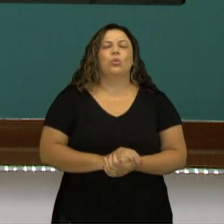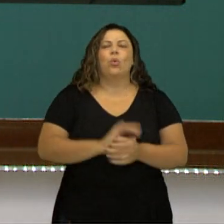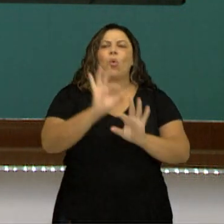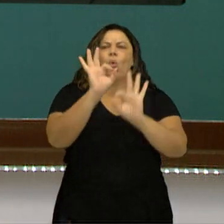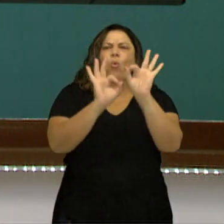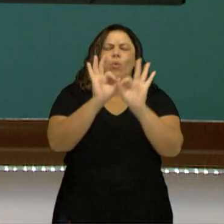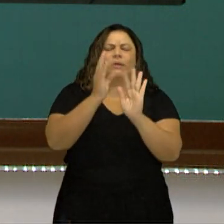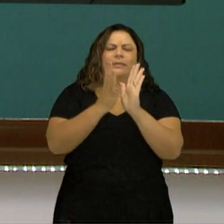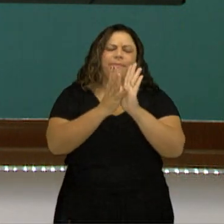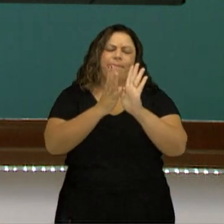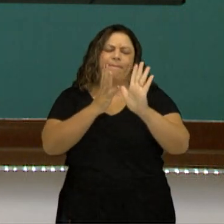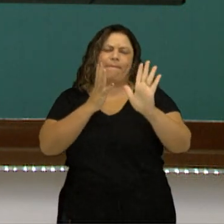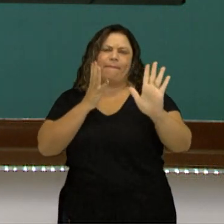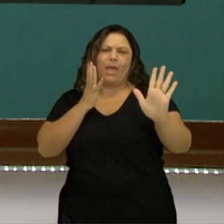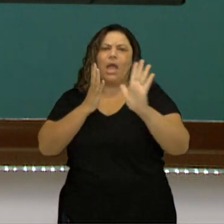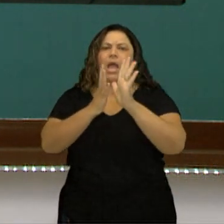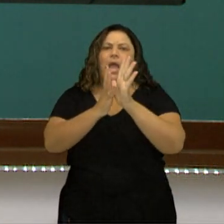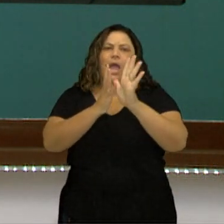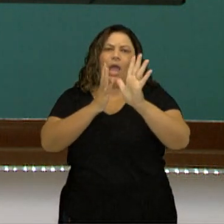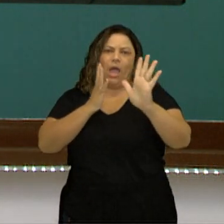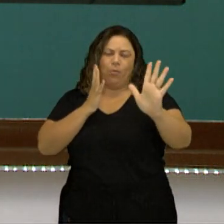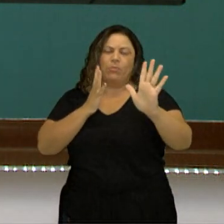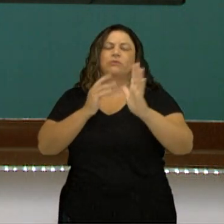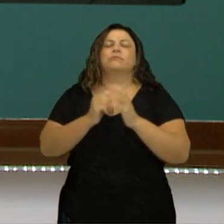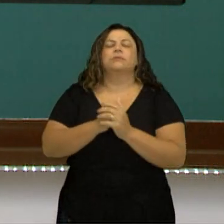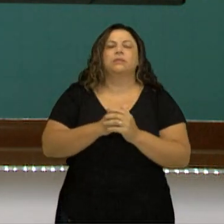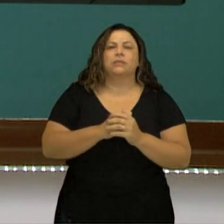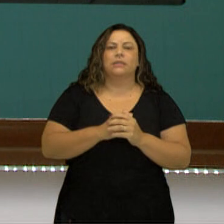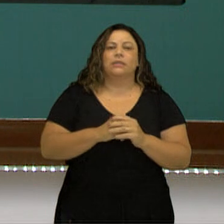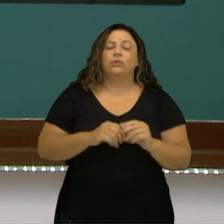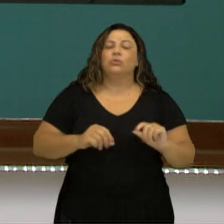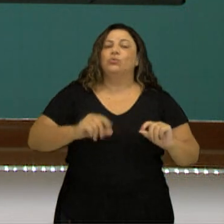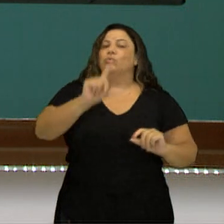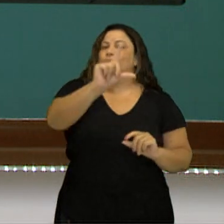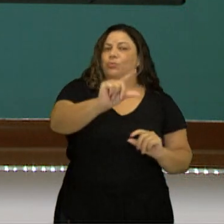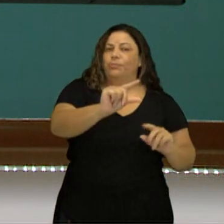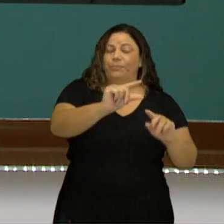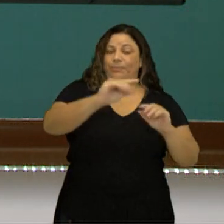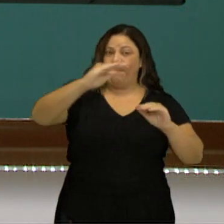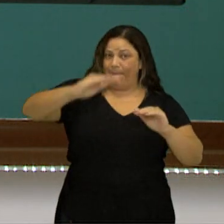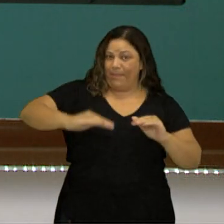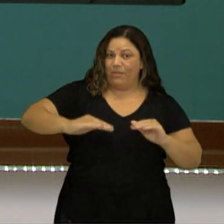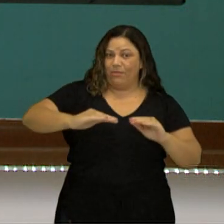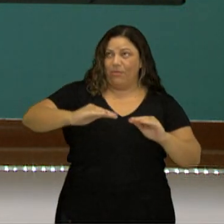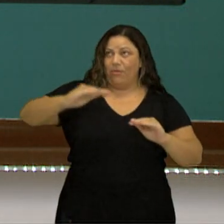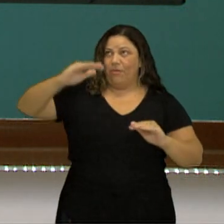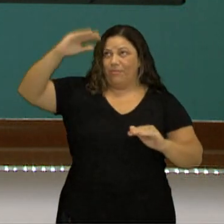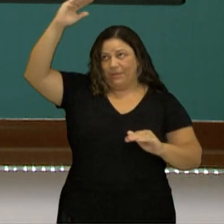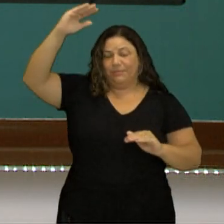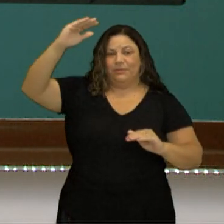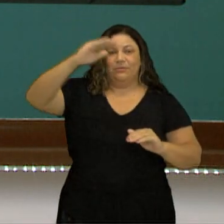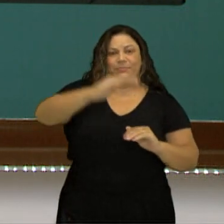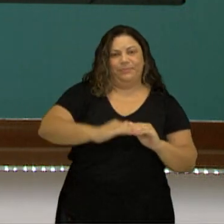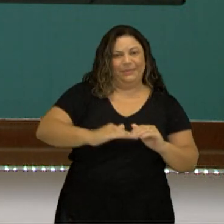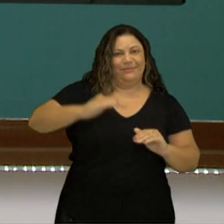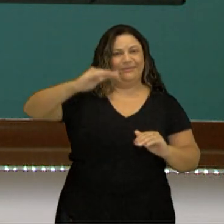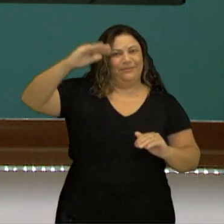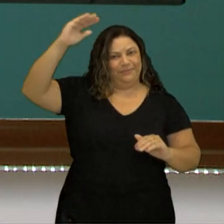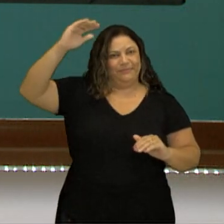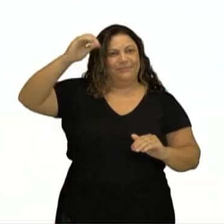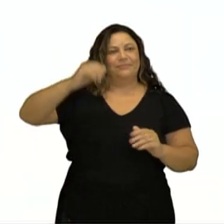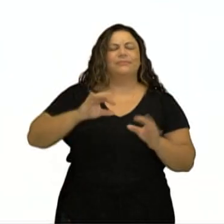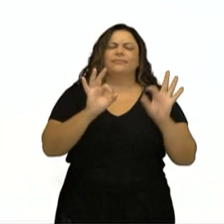vezes o professor não fala? Vamos organizar uma fila do menor para o maior. Então, olha lá. O acontece? A gente organiza a fila